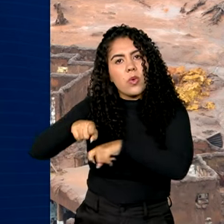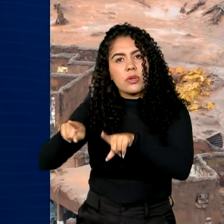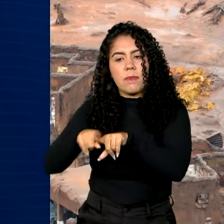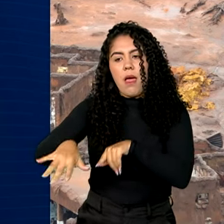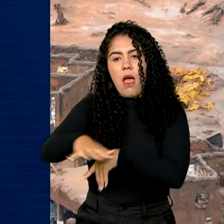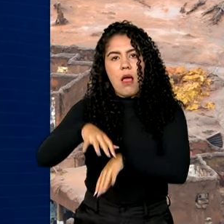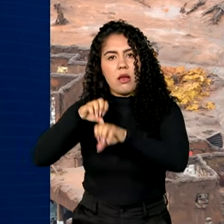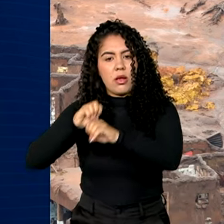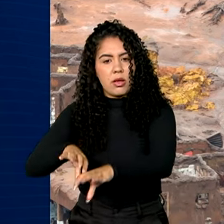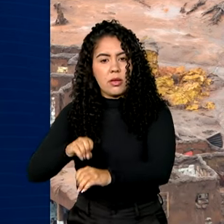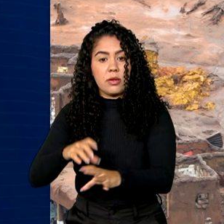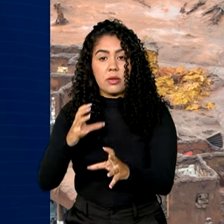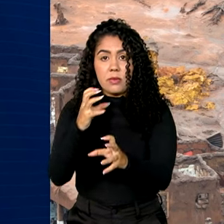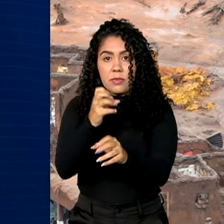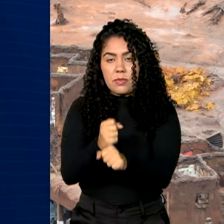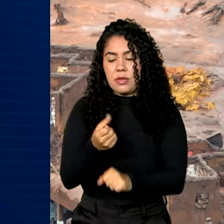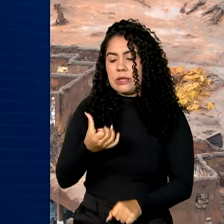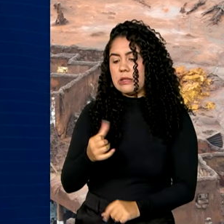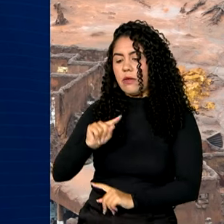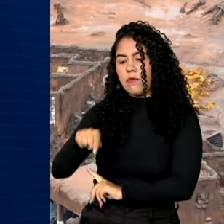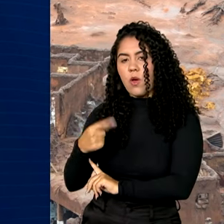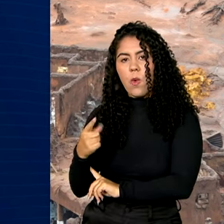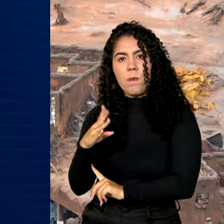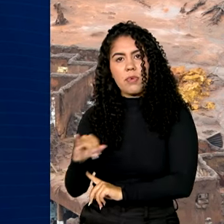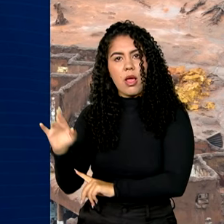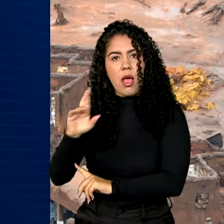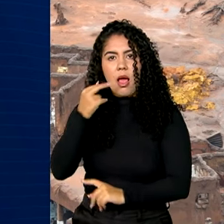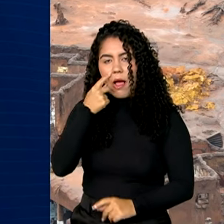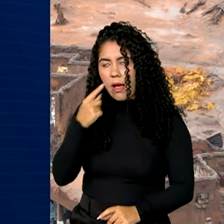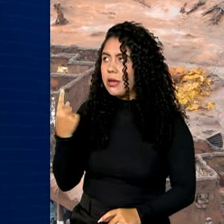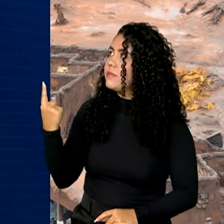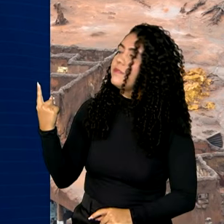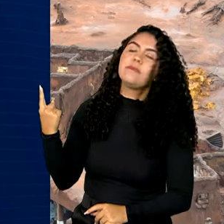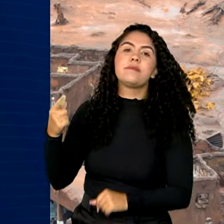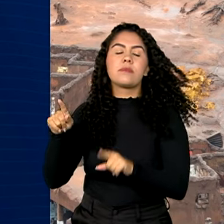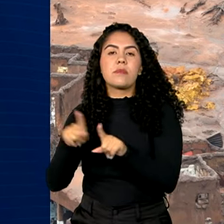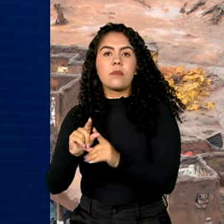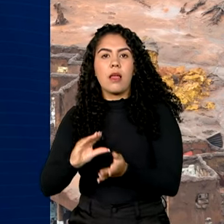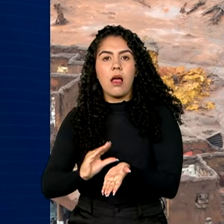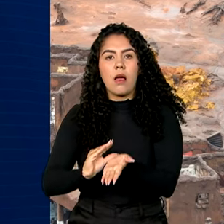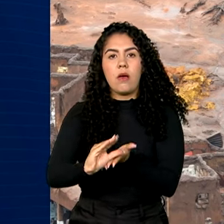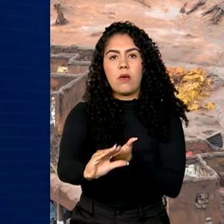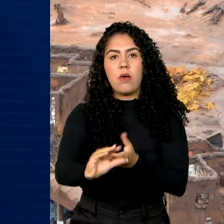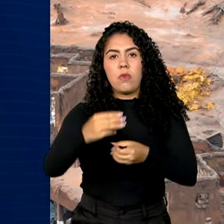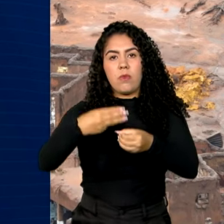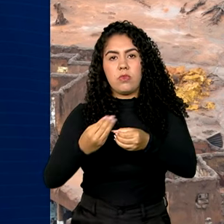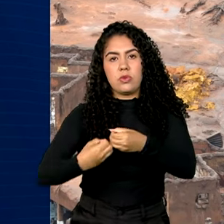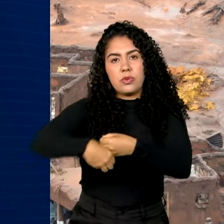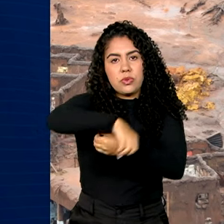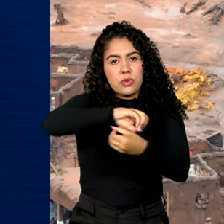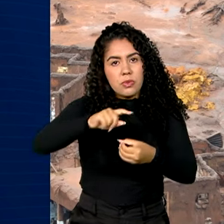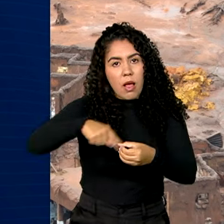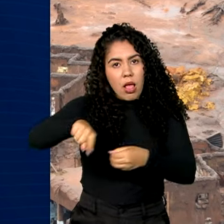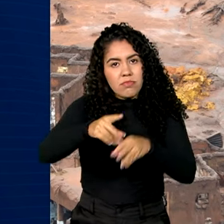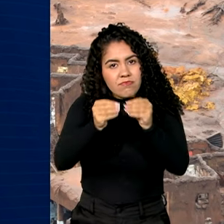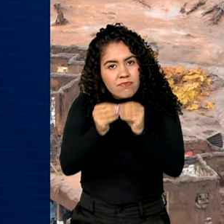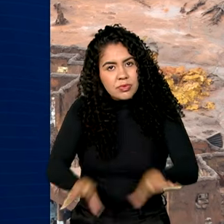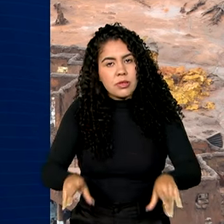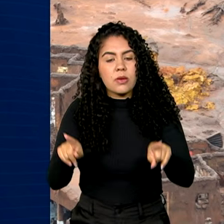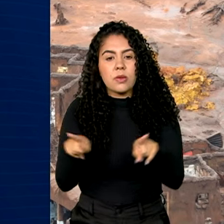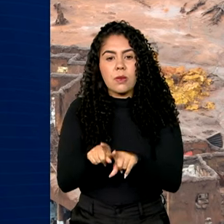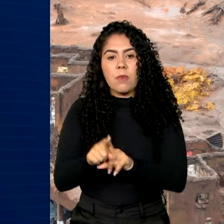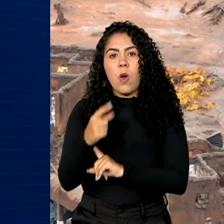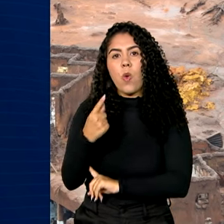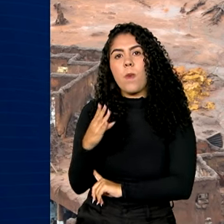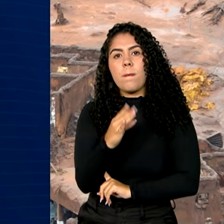6 bilhões e 100 milhões de reais em repasses para os 49 municípios atingidos. 1 bilhão de reais